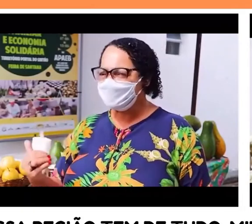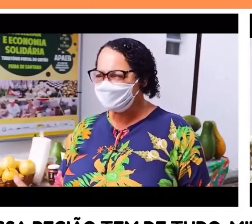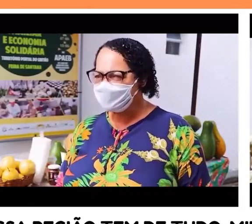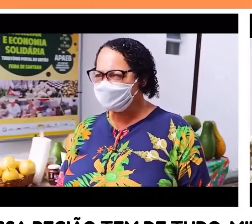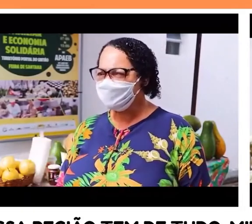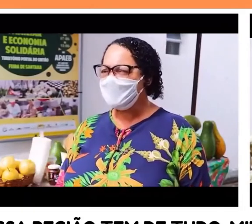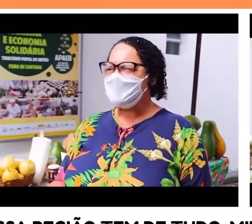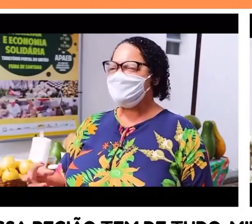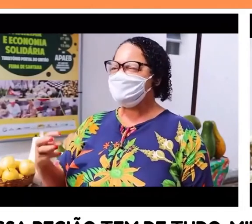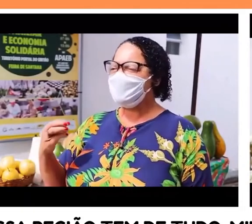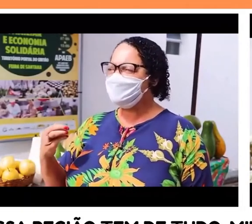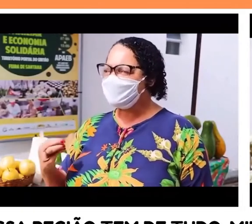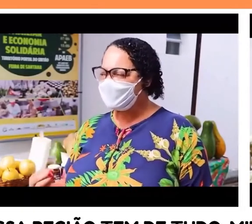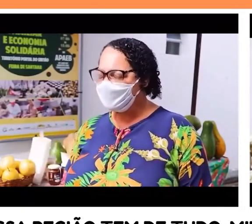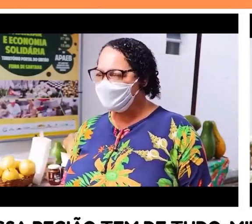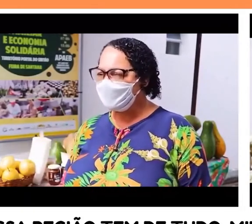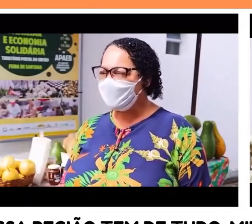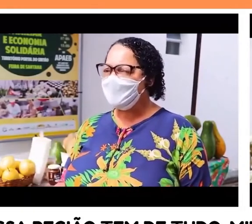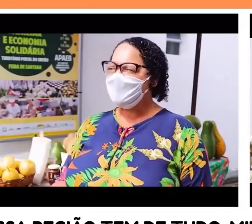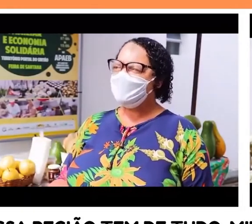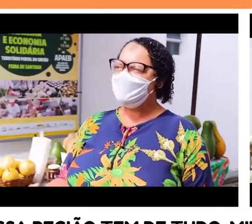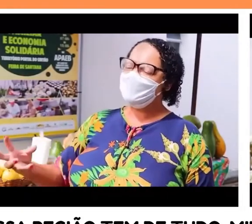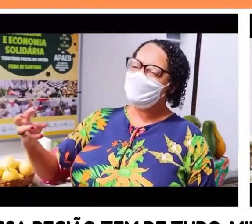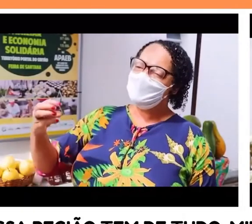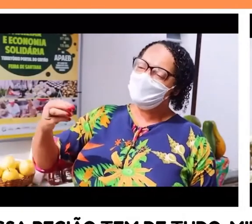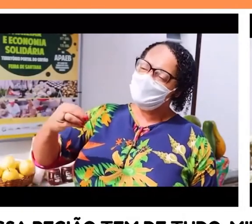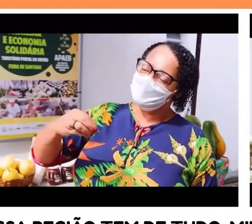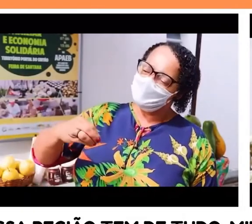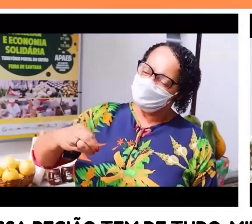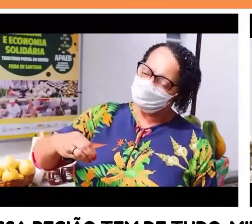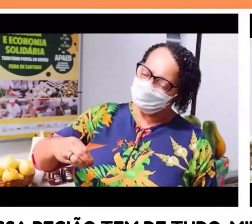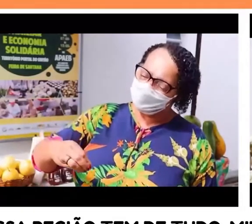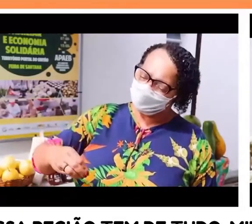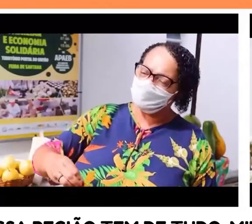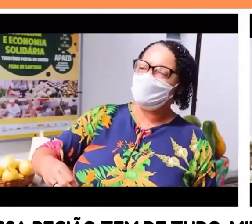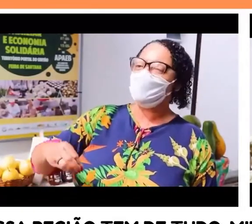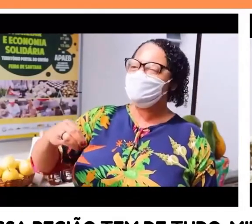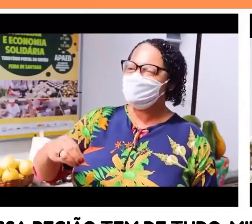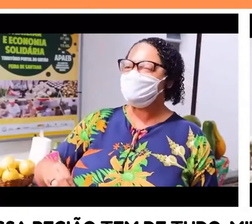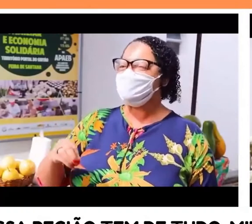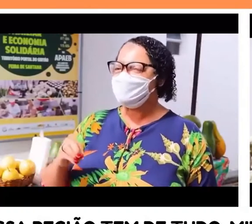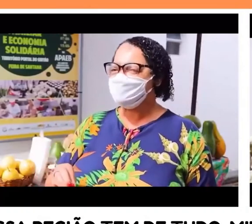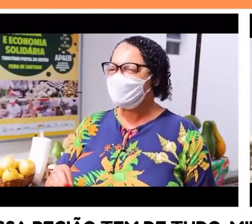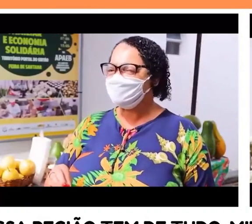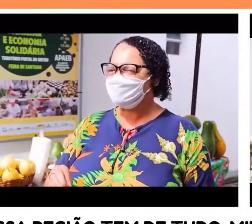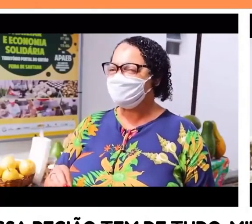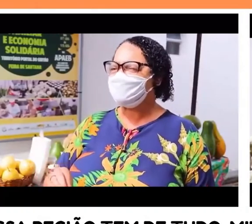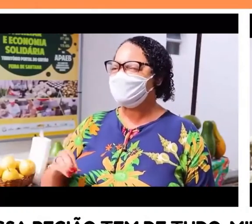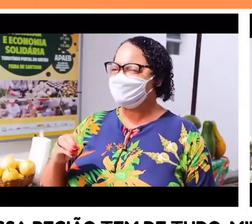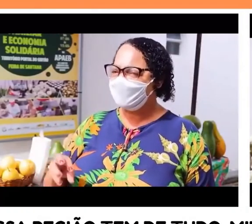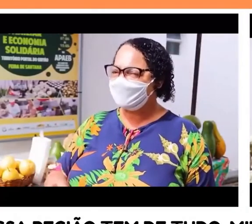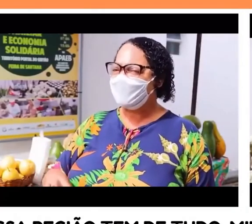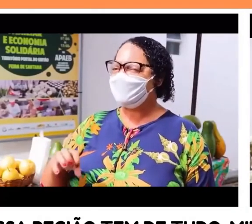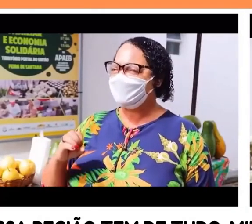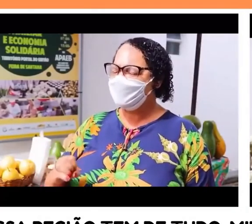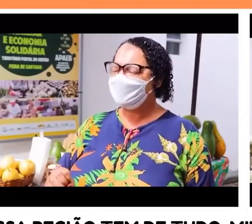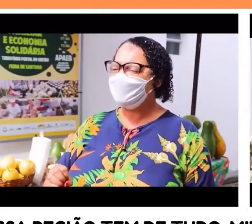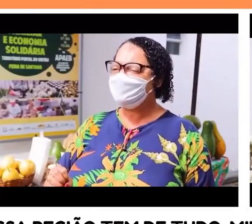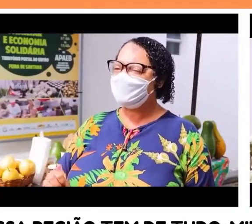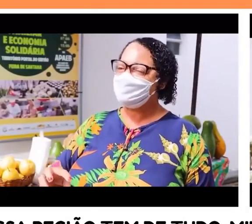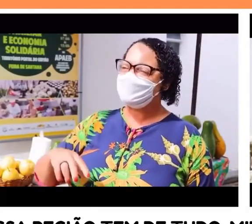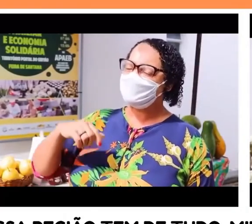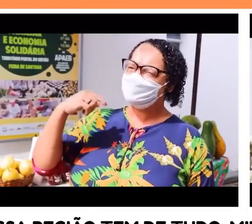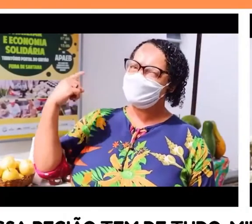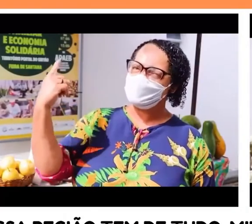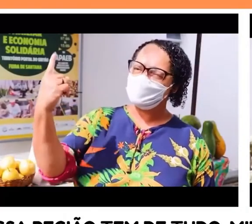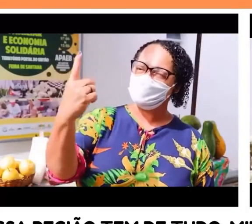fazendo o seu pedido de forma segura e consumindo os nossos produtos. Que é de qualidade, que